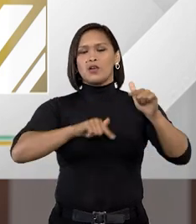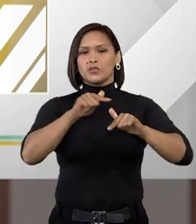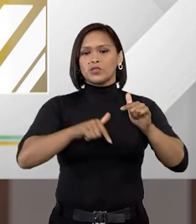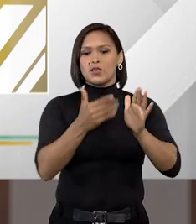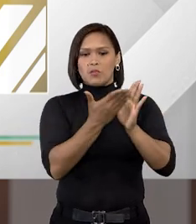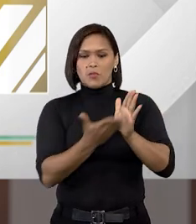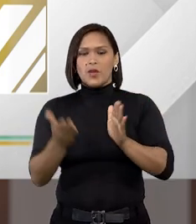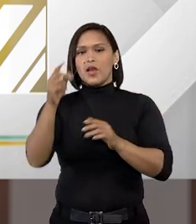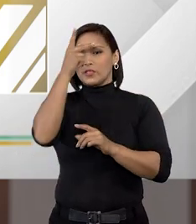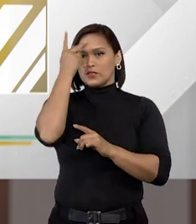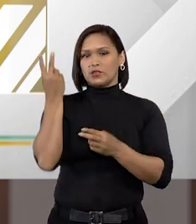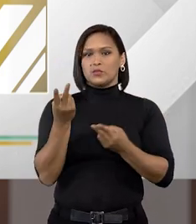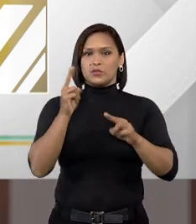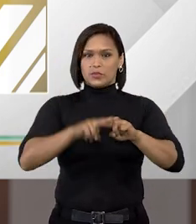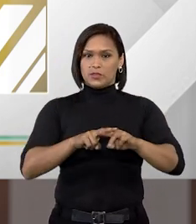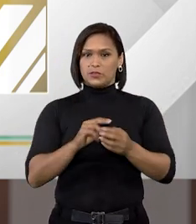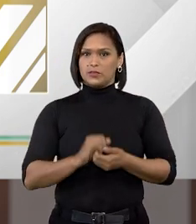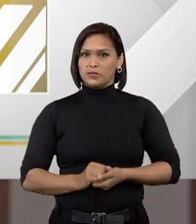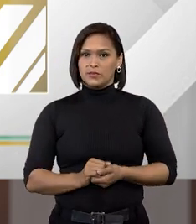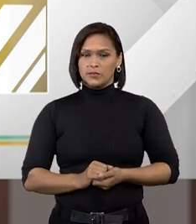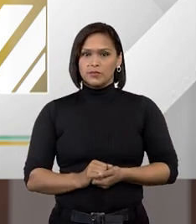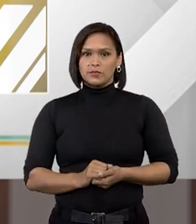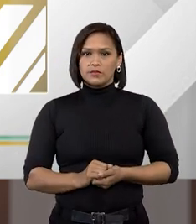jornada do trabalho do preso, professor Bruno?